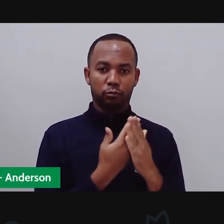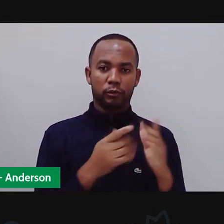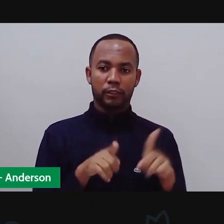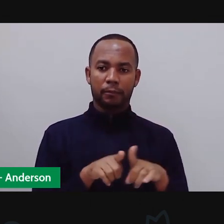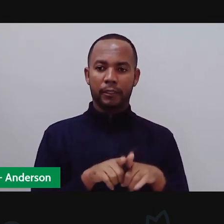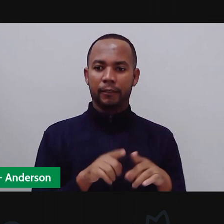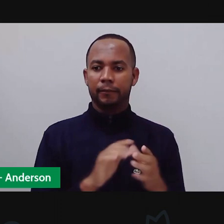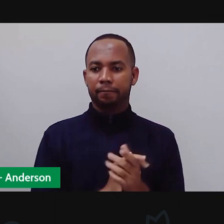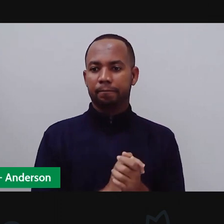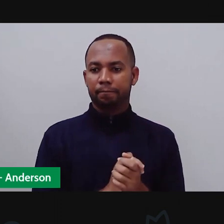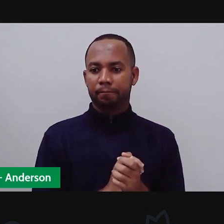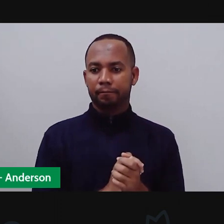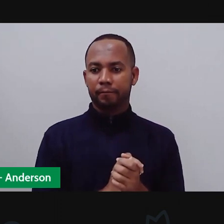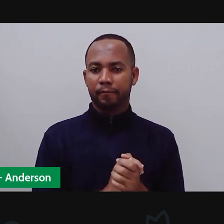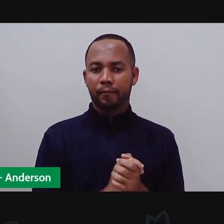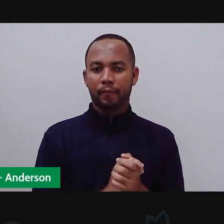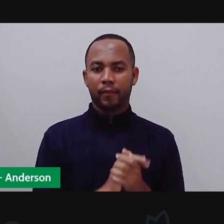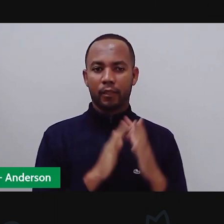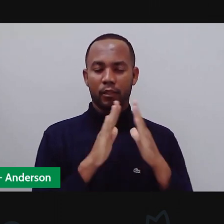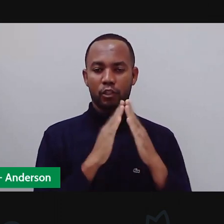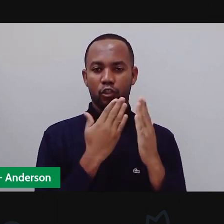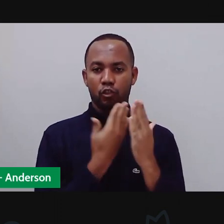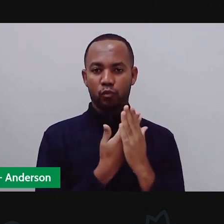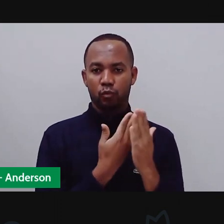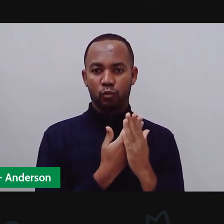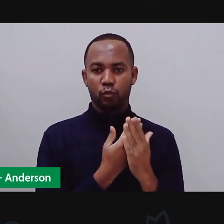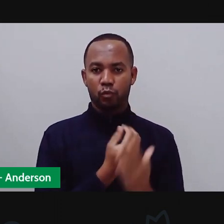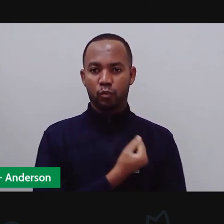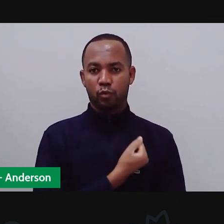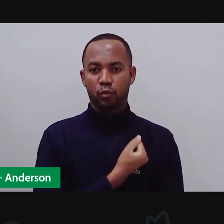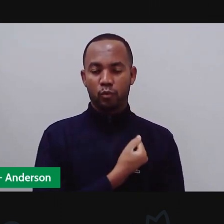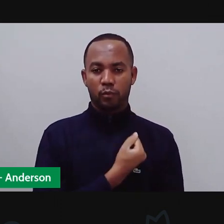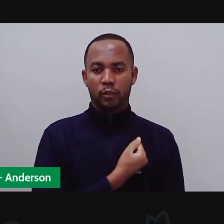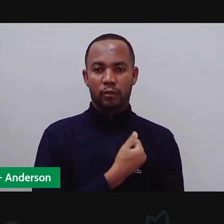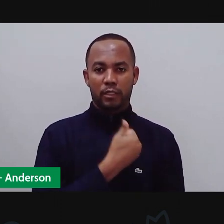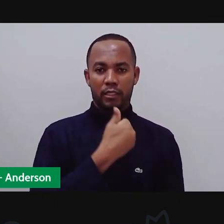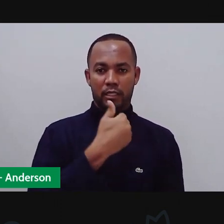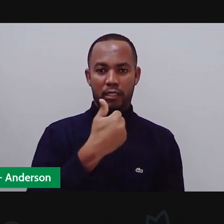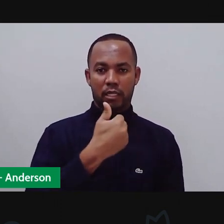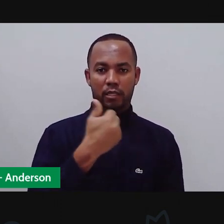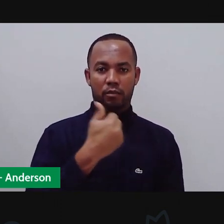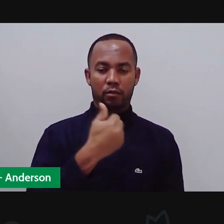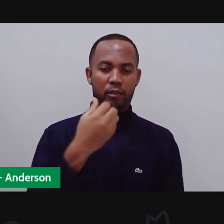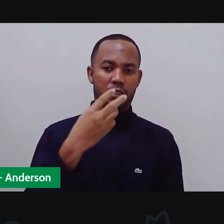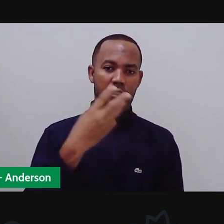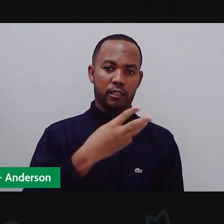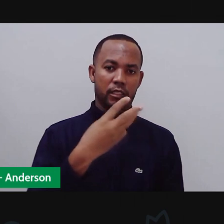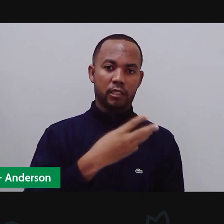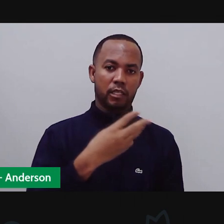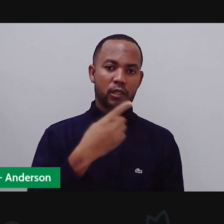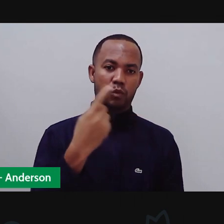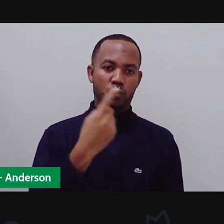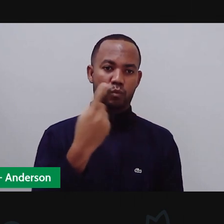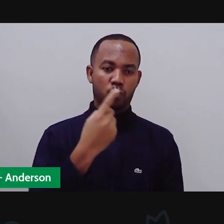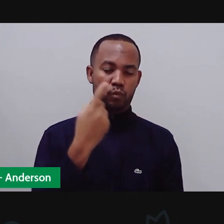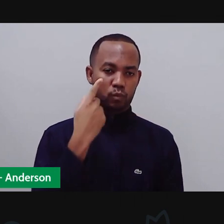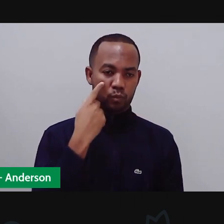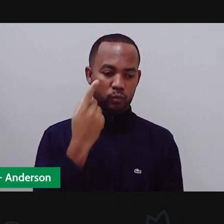Vamos lá para a nossa aula de número 131? Pois é, já estamos na nossa aula de número 131.